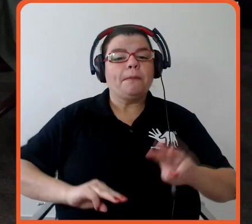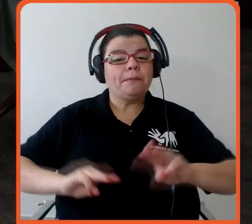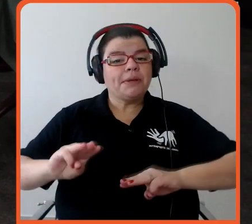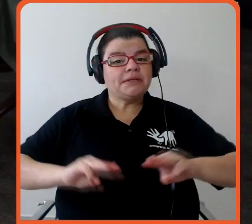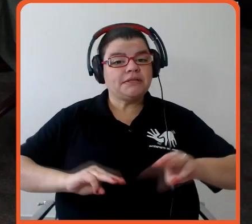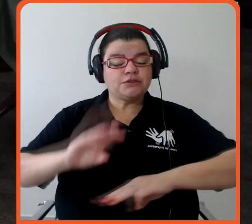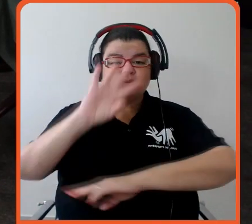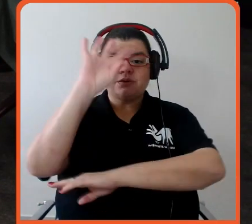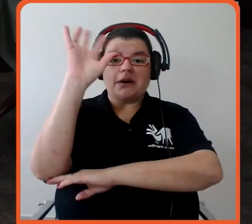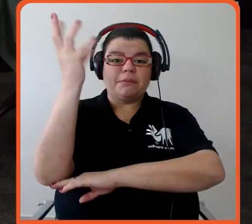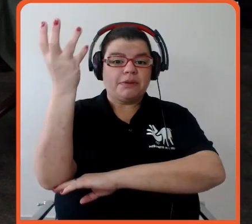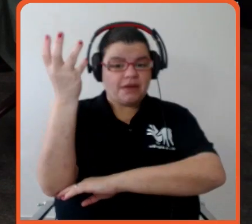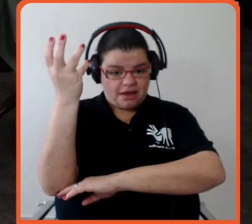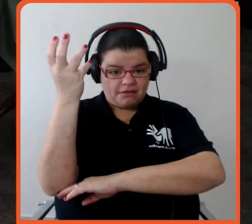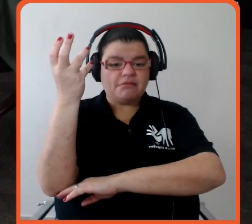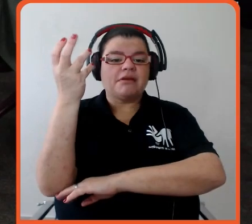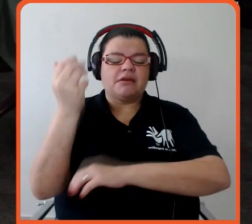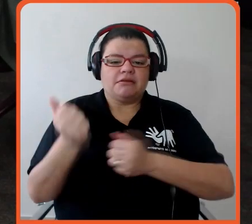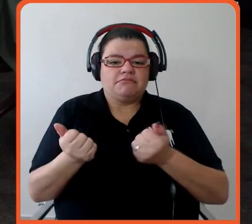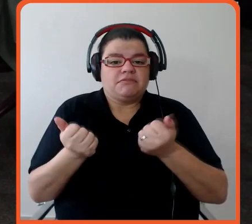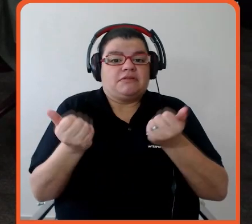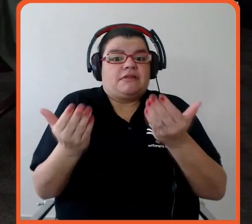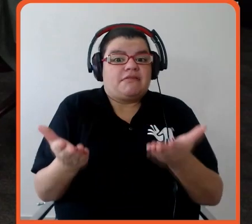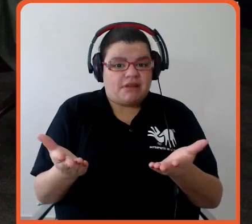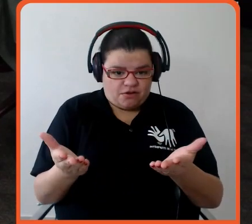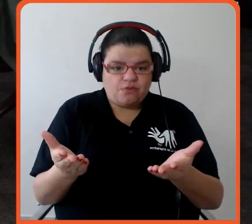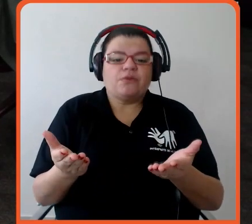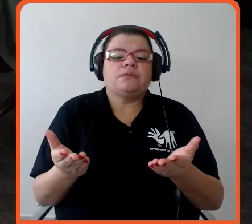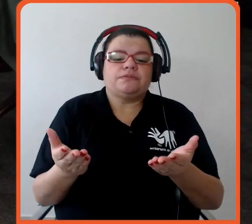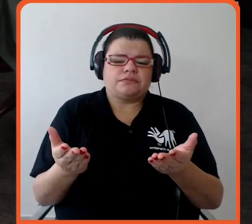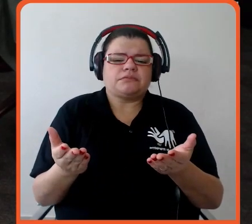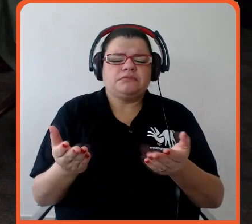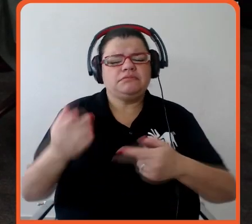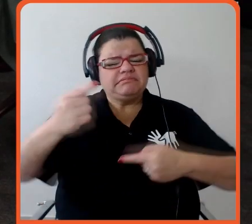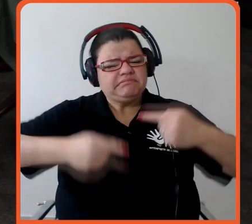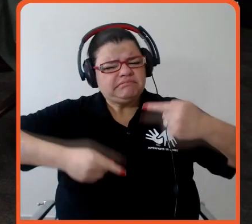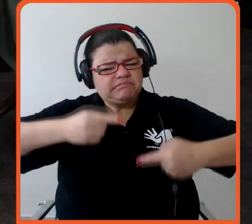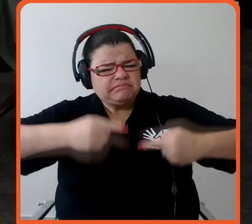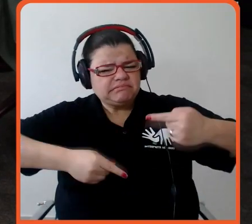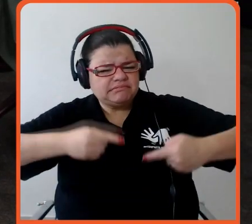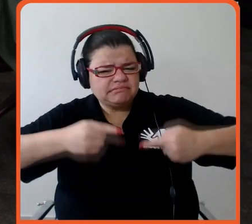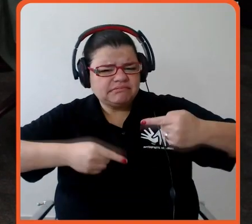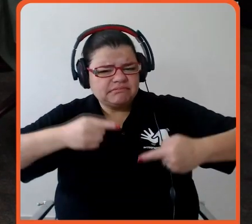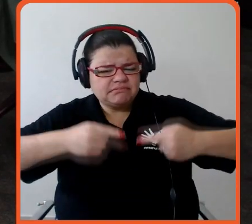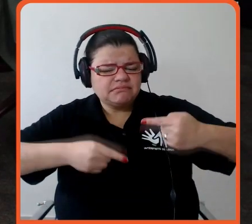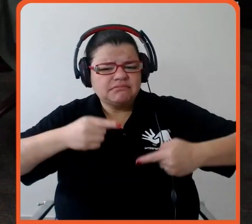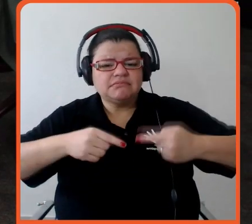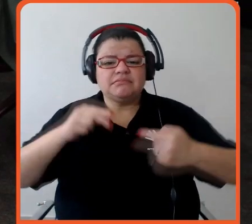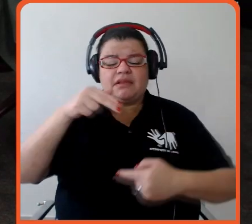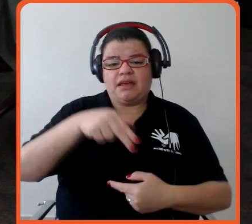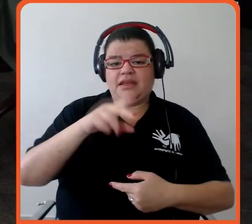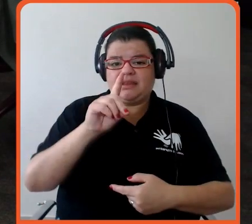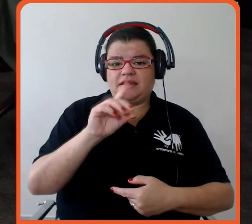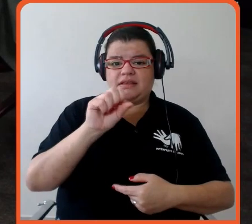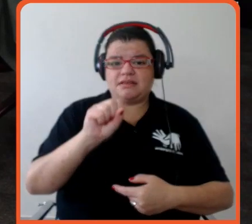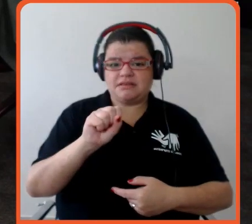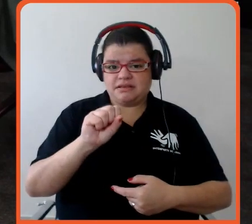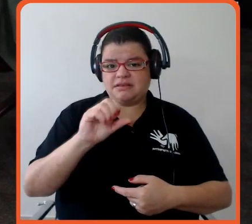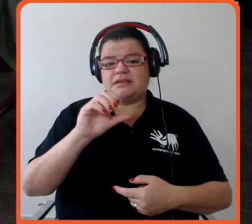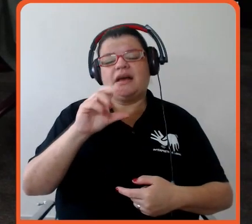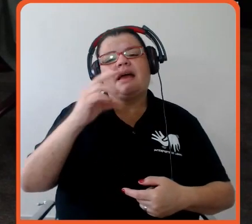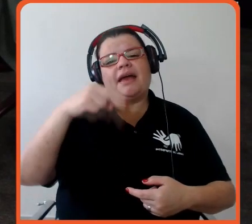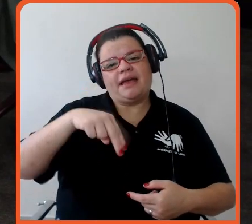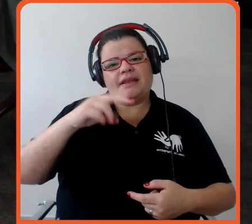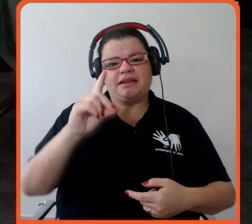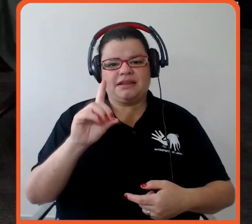entregando no bom sentido essa questão das NDCs, e chegamos ao final, acho que o